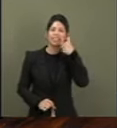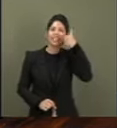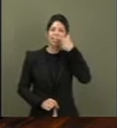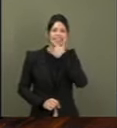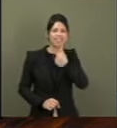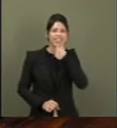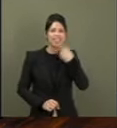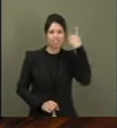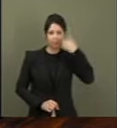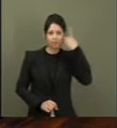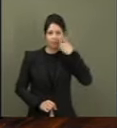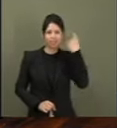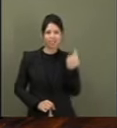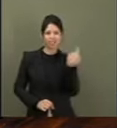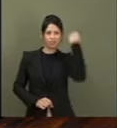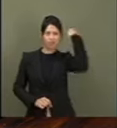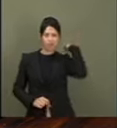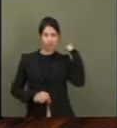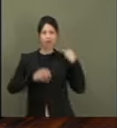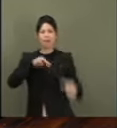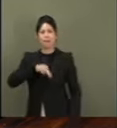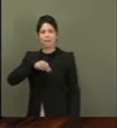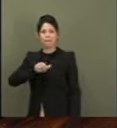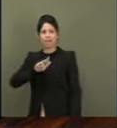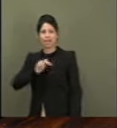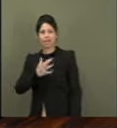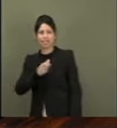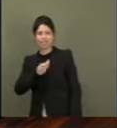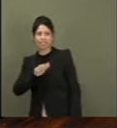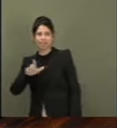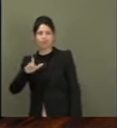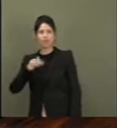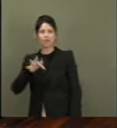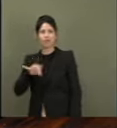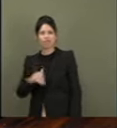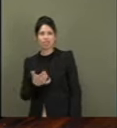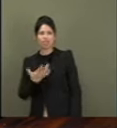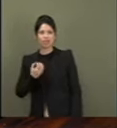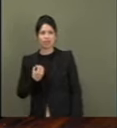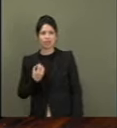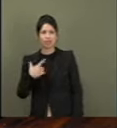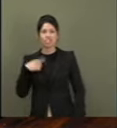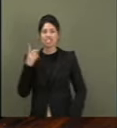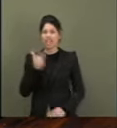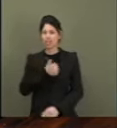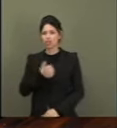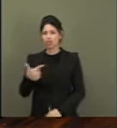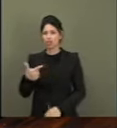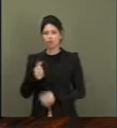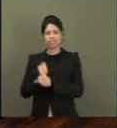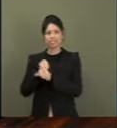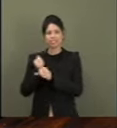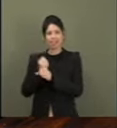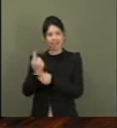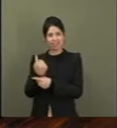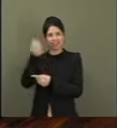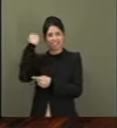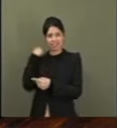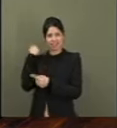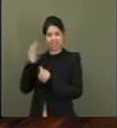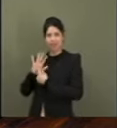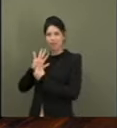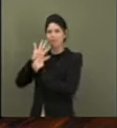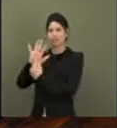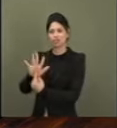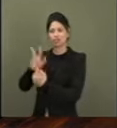o partido dele, Marçal Filho, que, há 12 anos atrás, apresentou esse projeto na